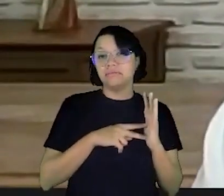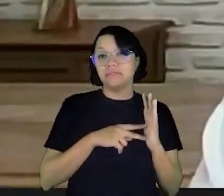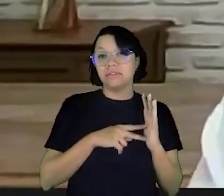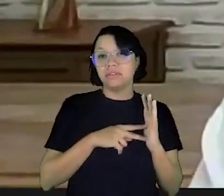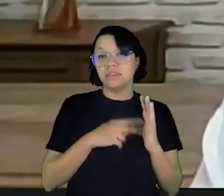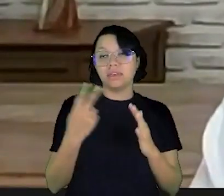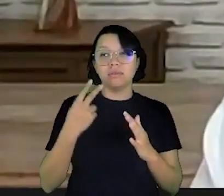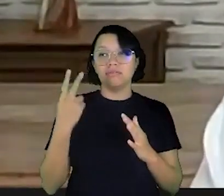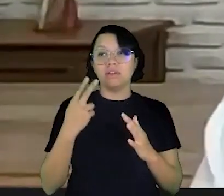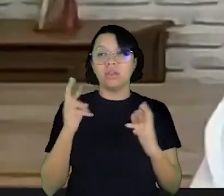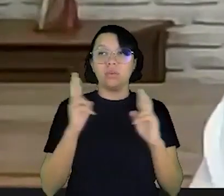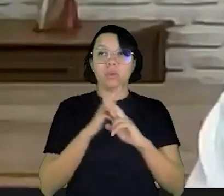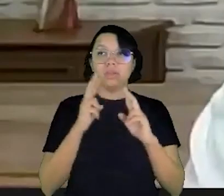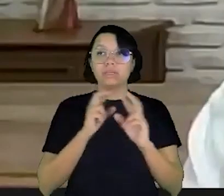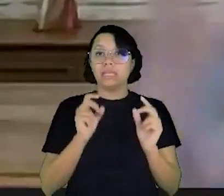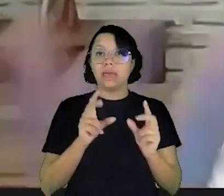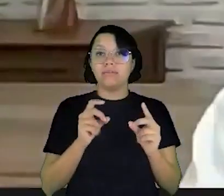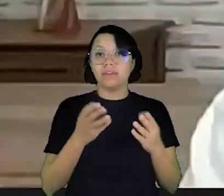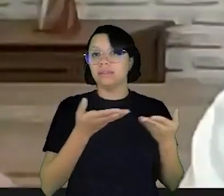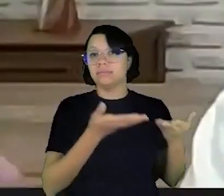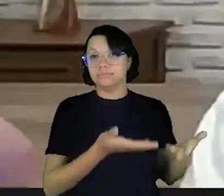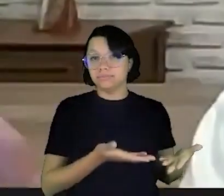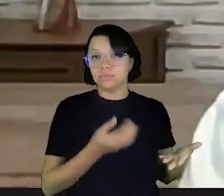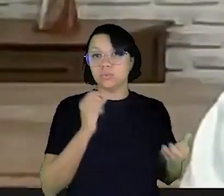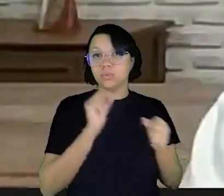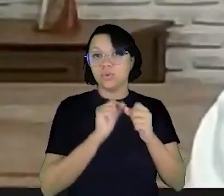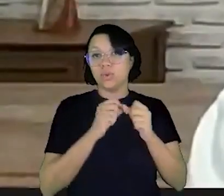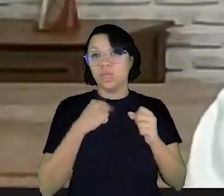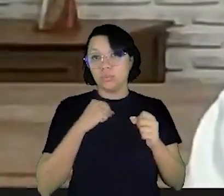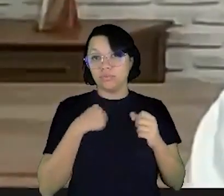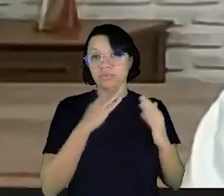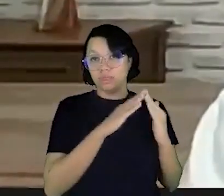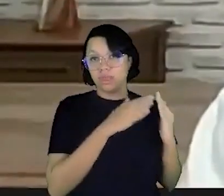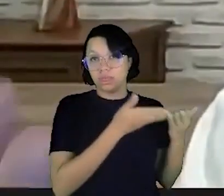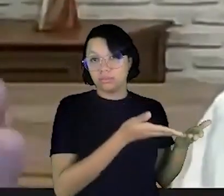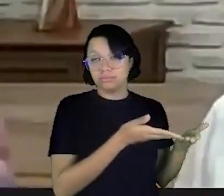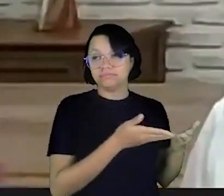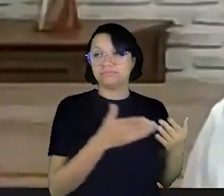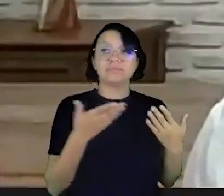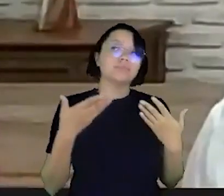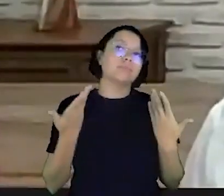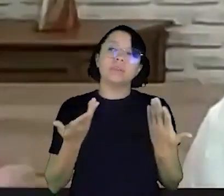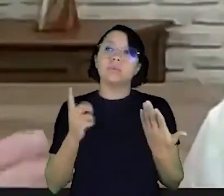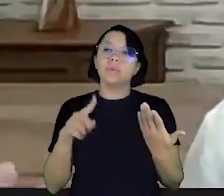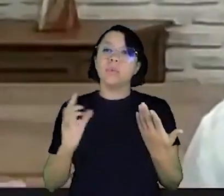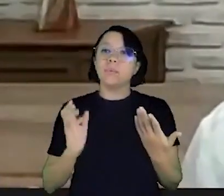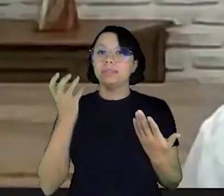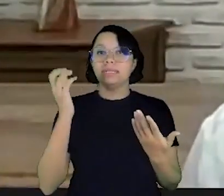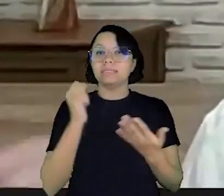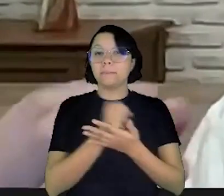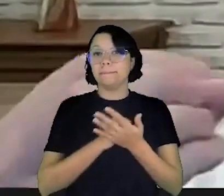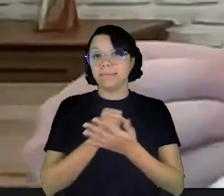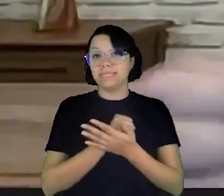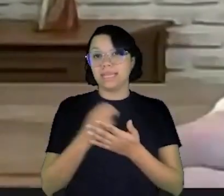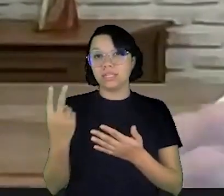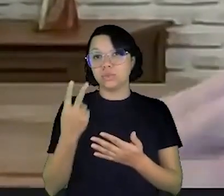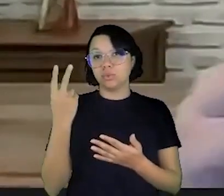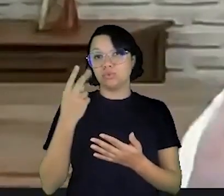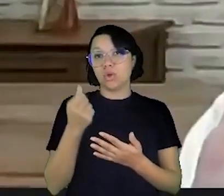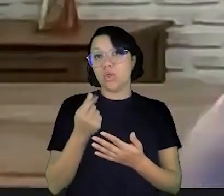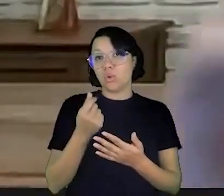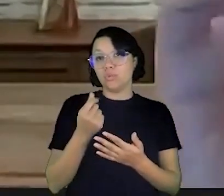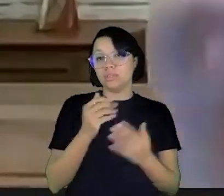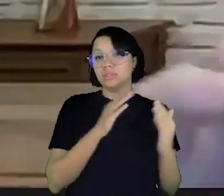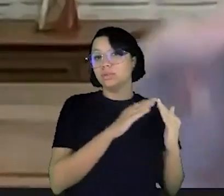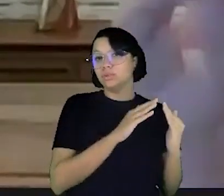valor em termos de comercialização disso então assim não é uma decisão